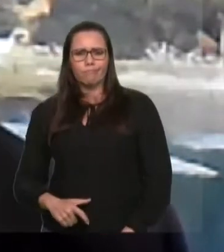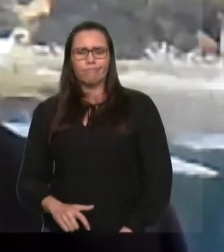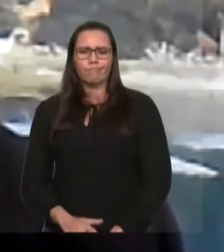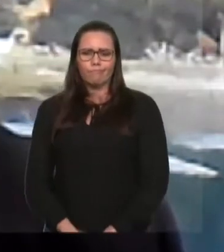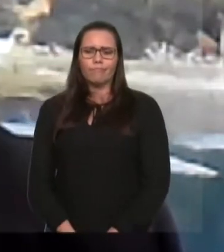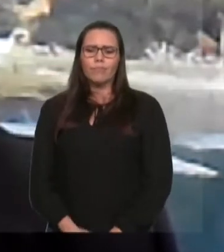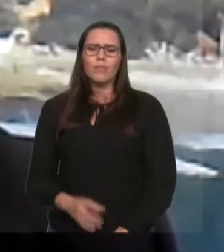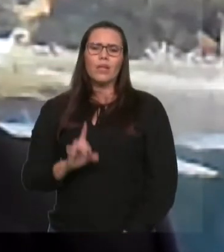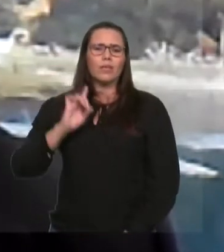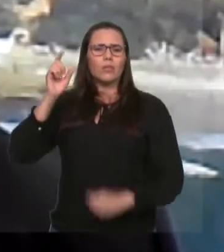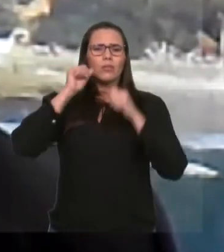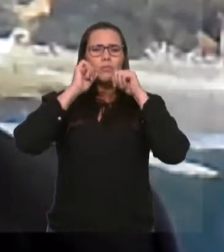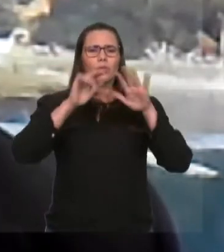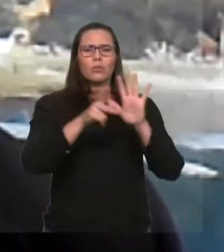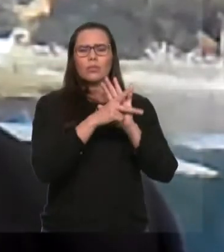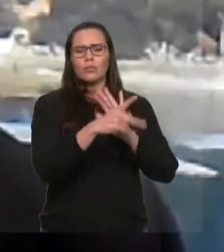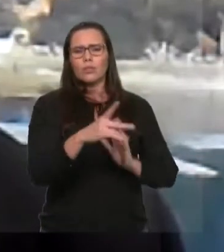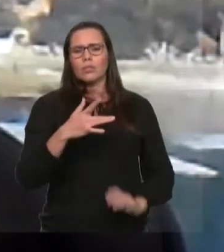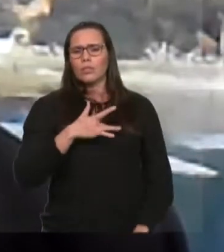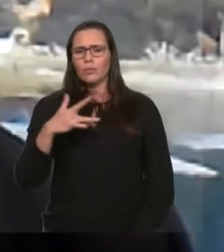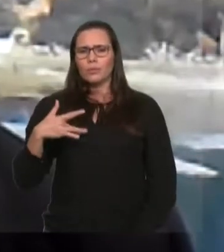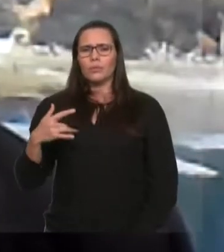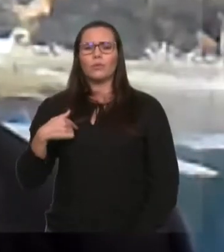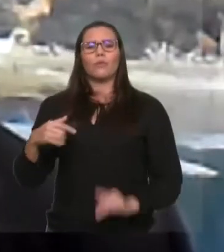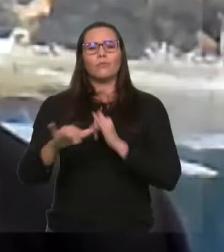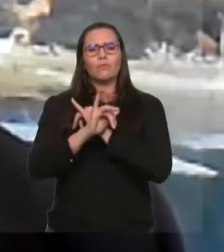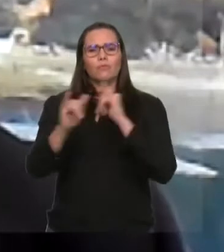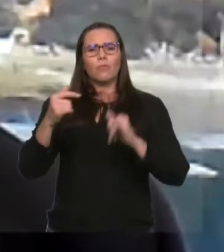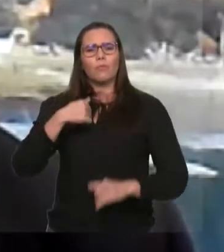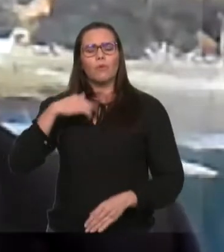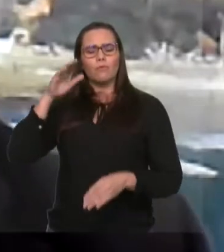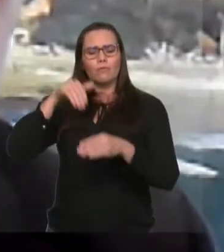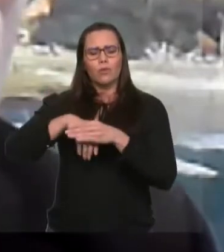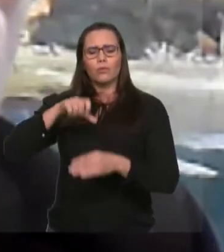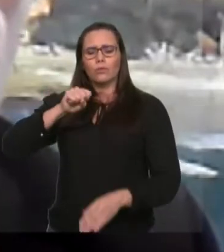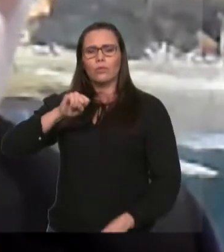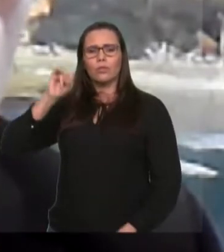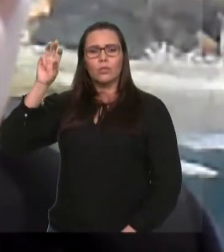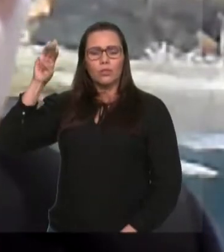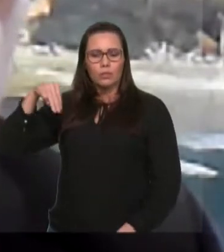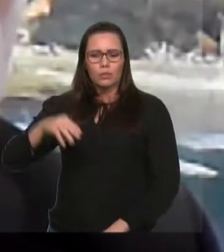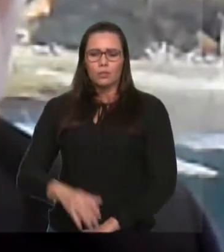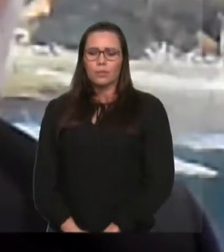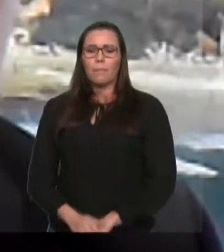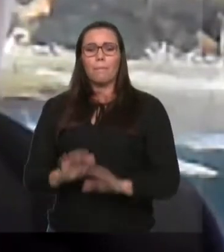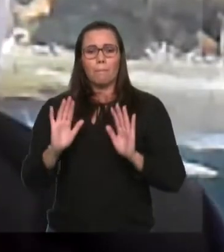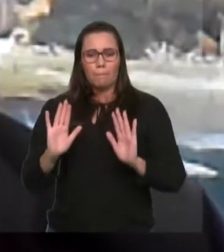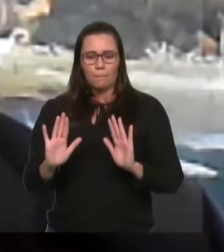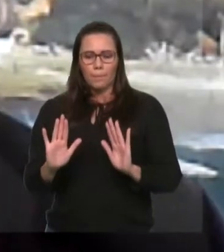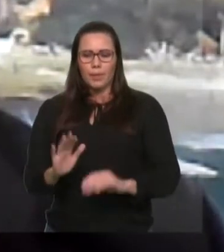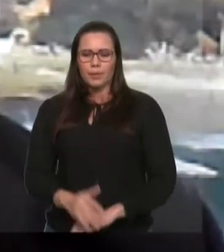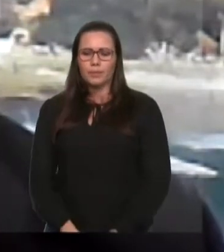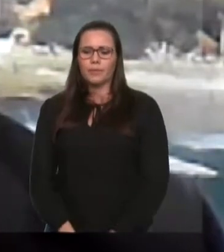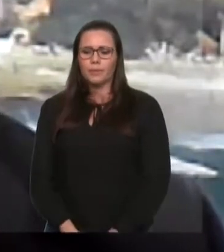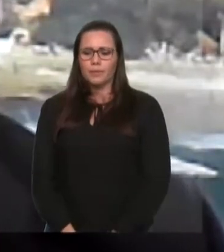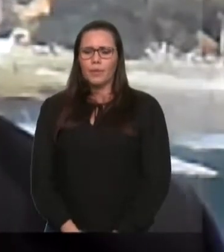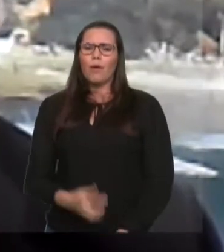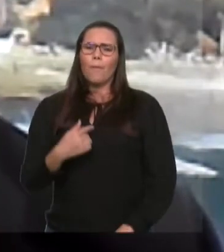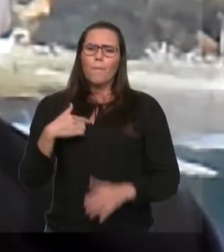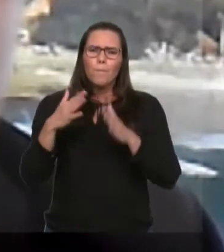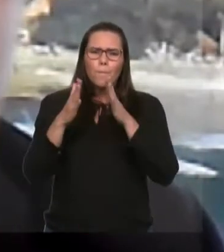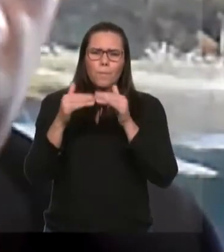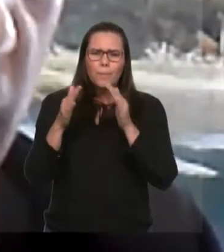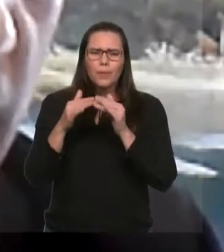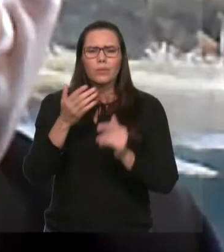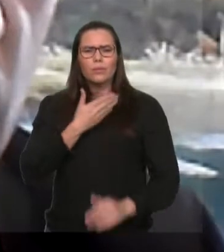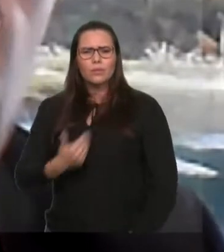Presidente, com relação ao voto, meu voto é sim, mas cabe, inclusive, uma recomendação, uma solicitação ao governo